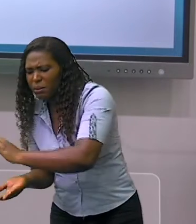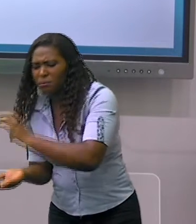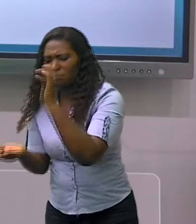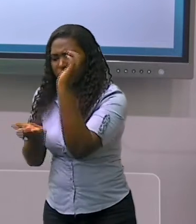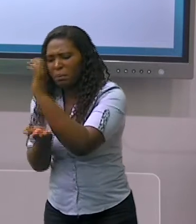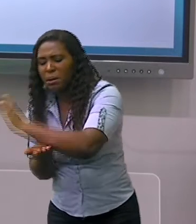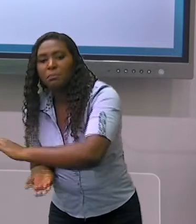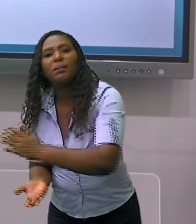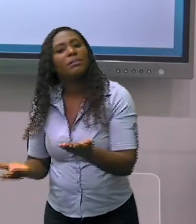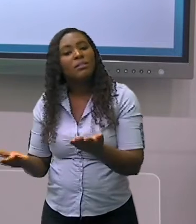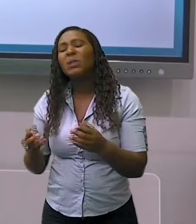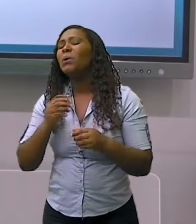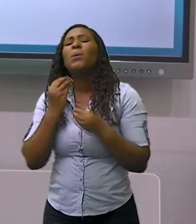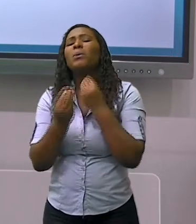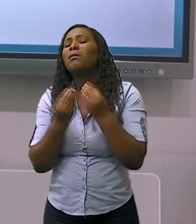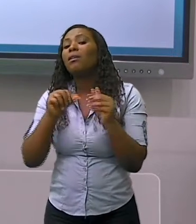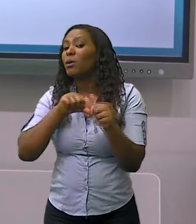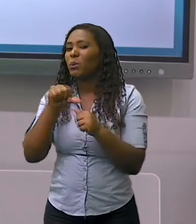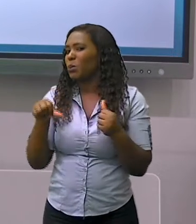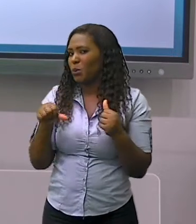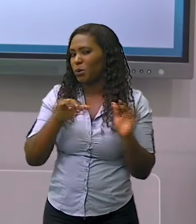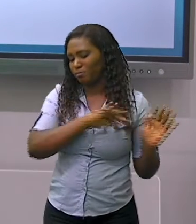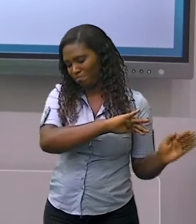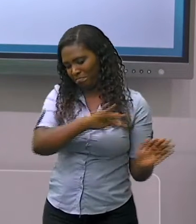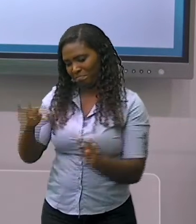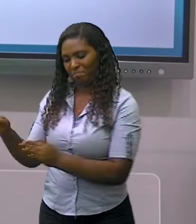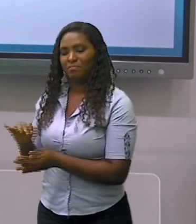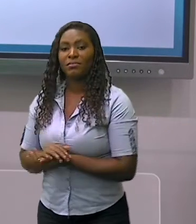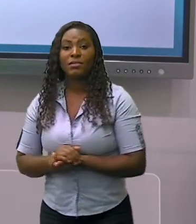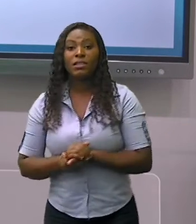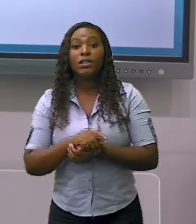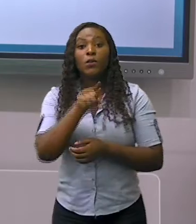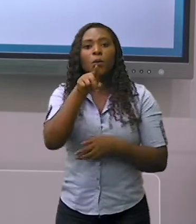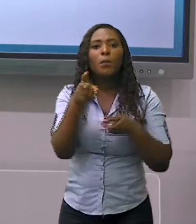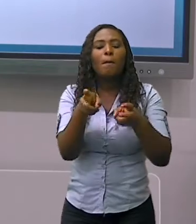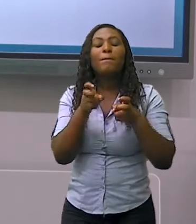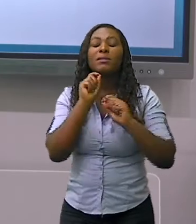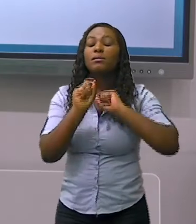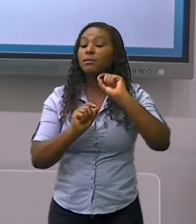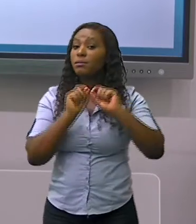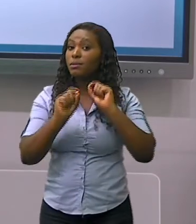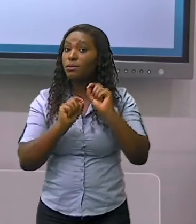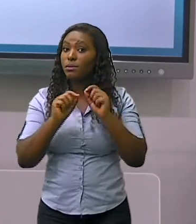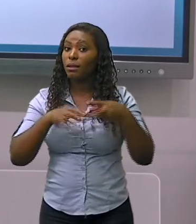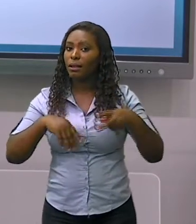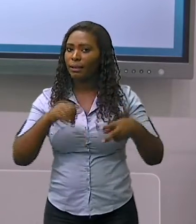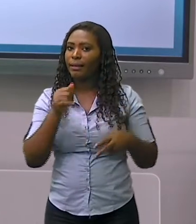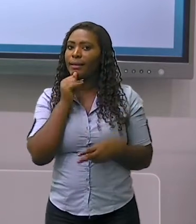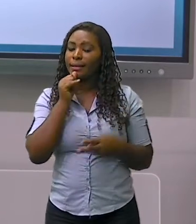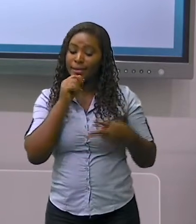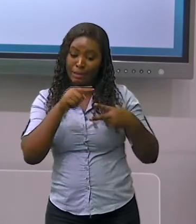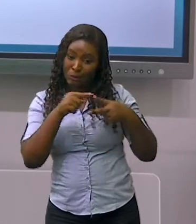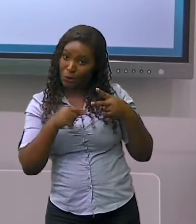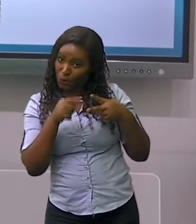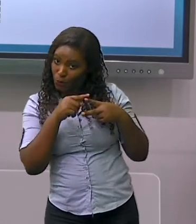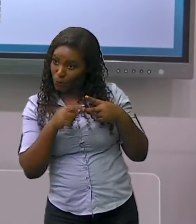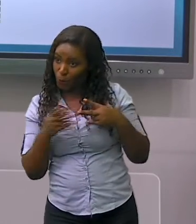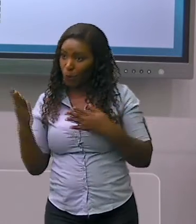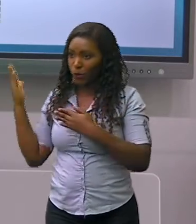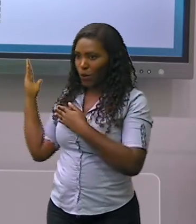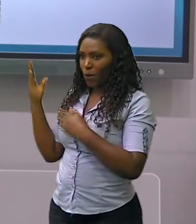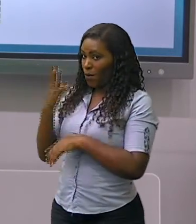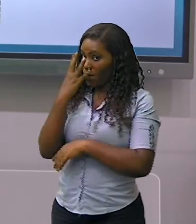nós vamos analisar dois exemplos de transformação da paisagem ao longo do tempo. Veja a seguir duas